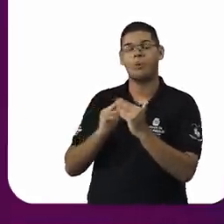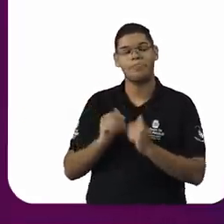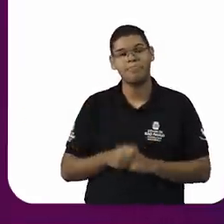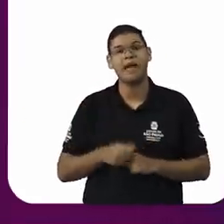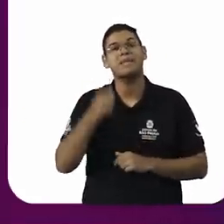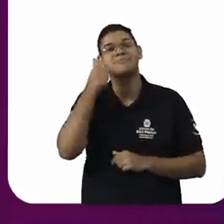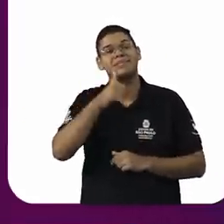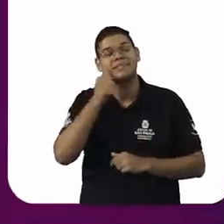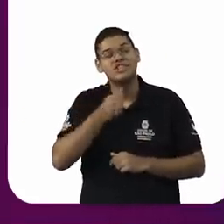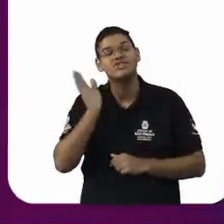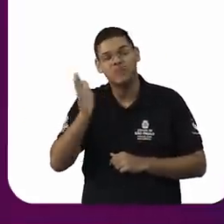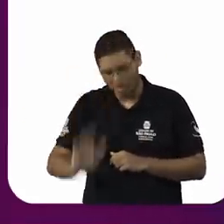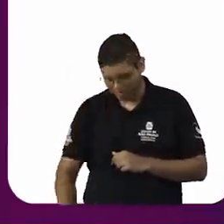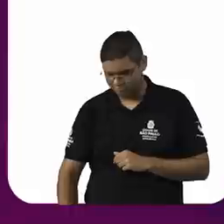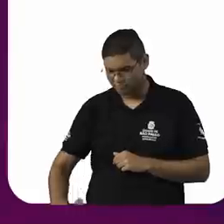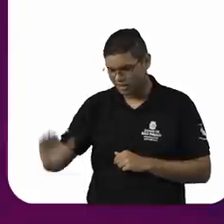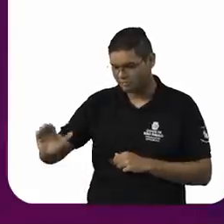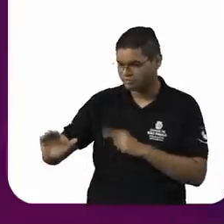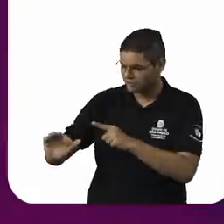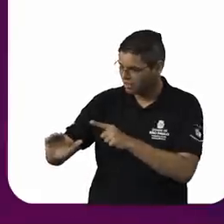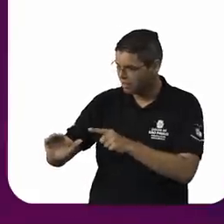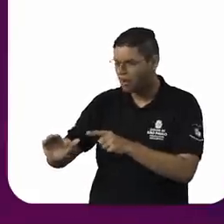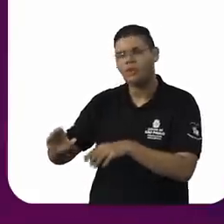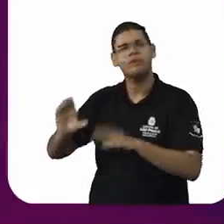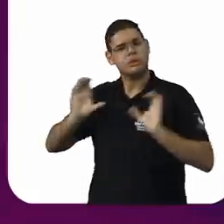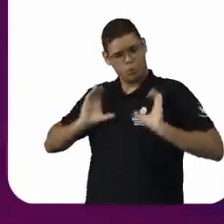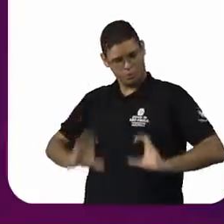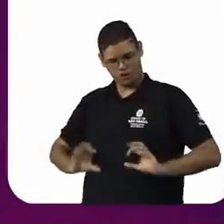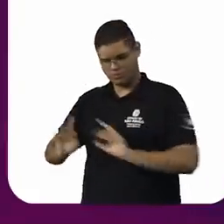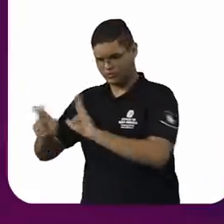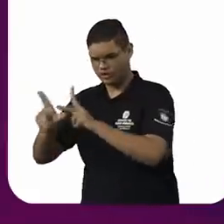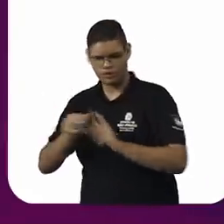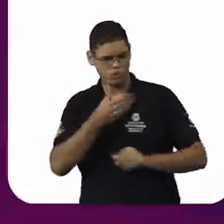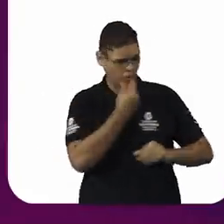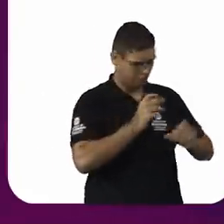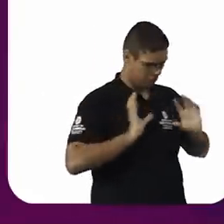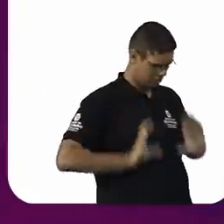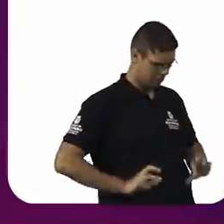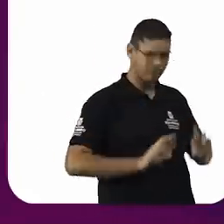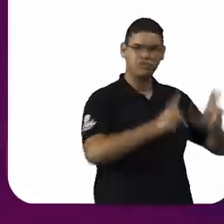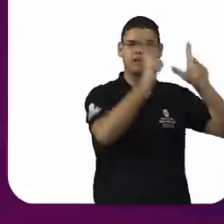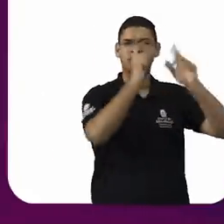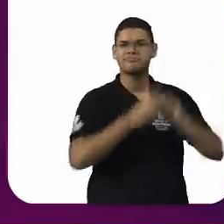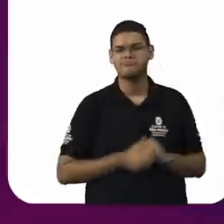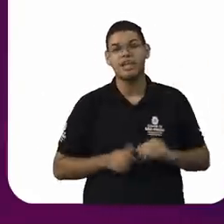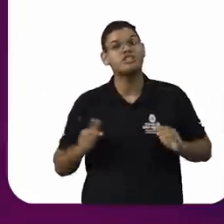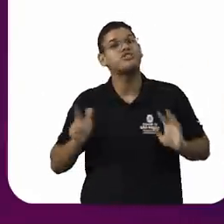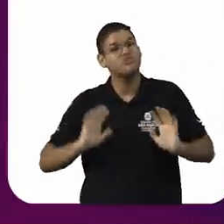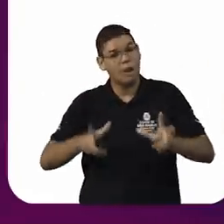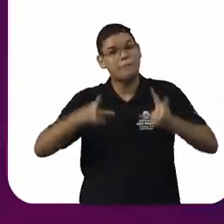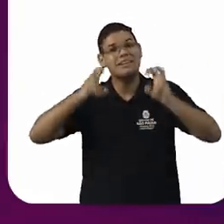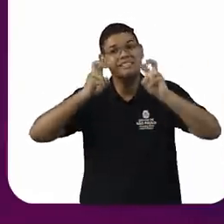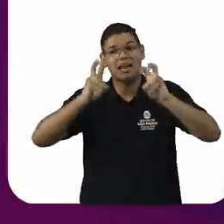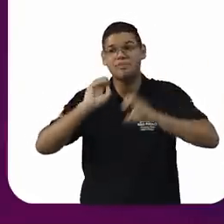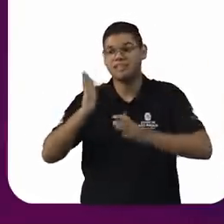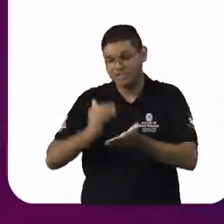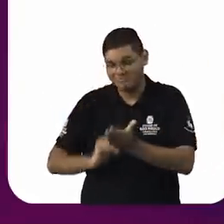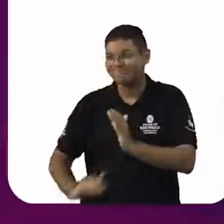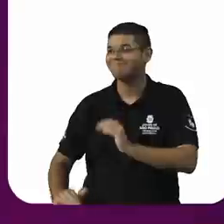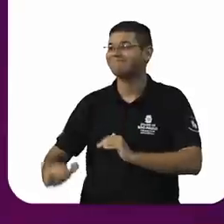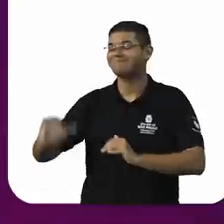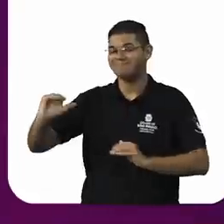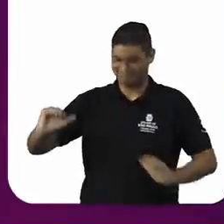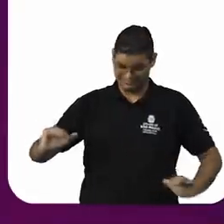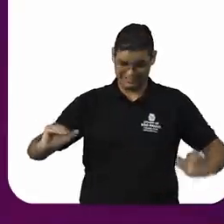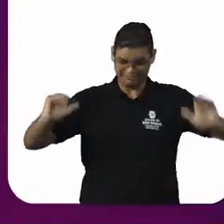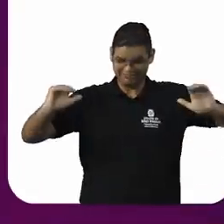romper essa orientação que nós recebemos desde cedo é realmente um grande desafio. E nesse